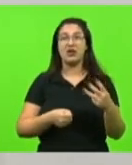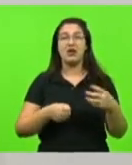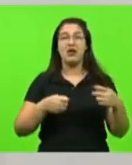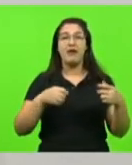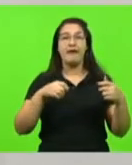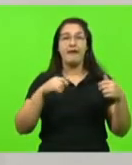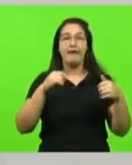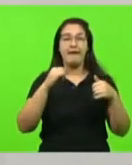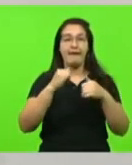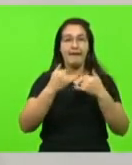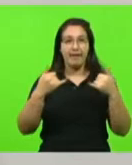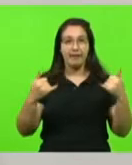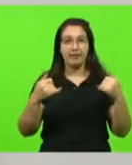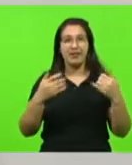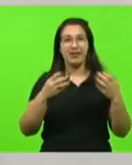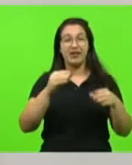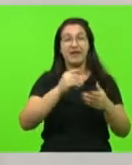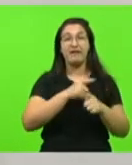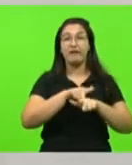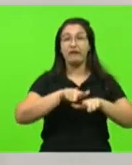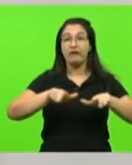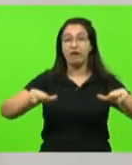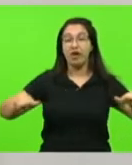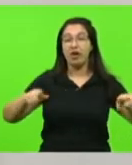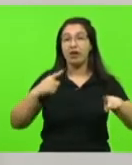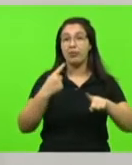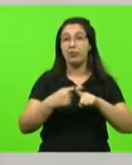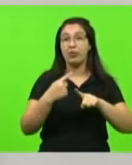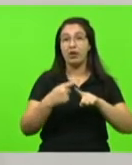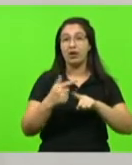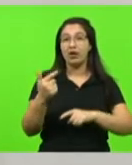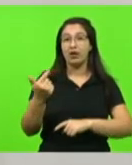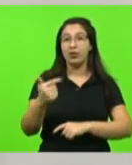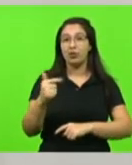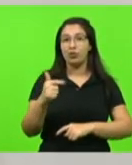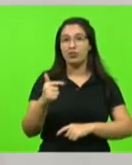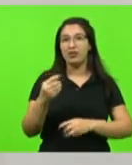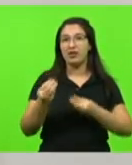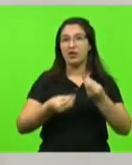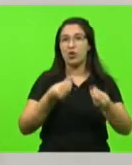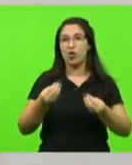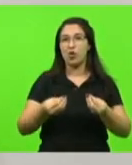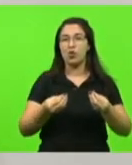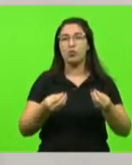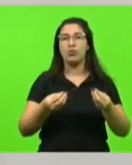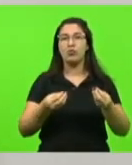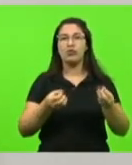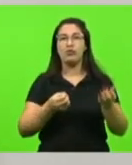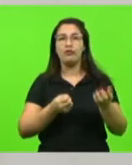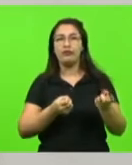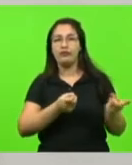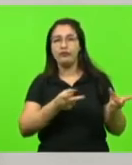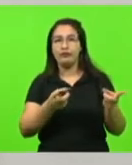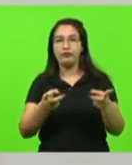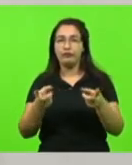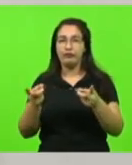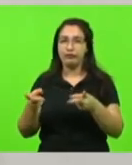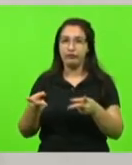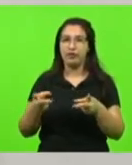vazios em função da inexistência de montadoras que queiram vender veículos à Polícia Militar.